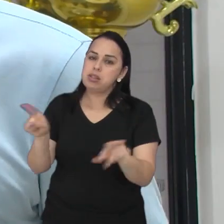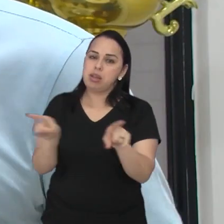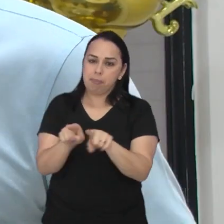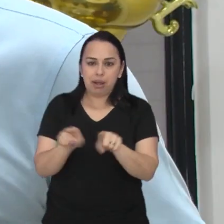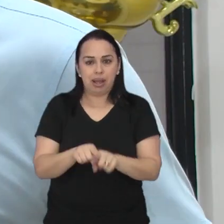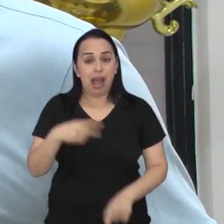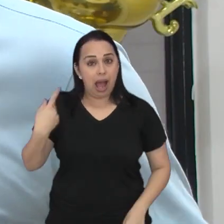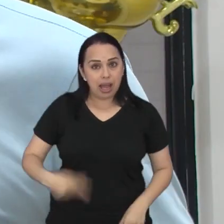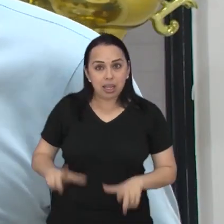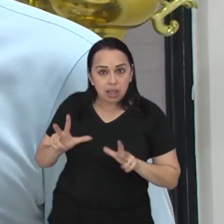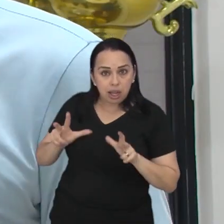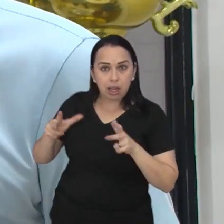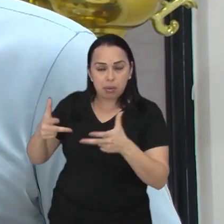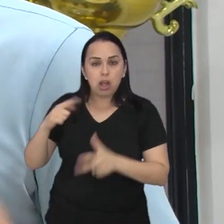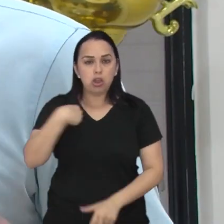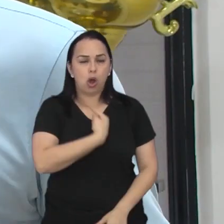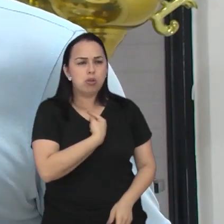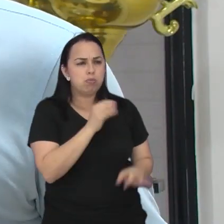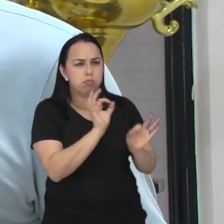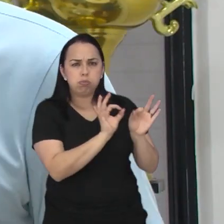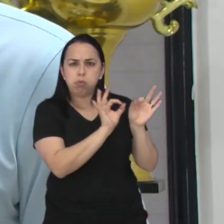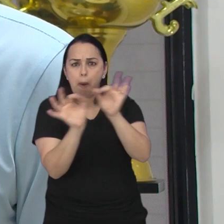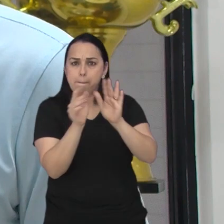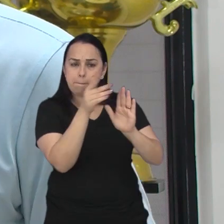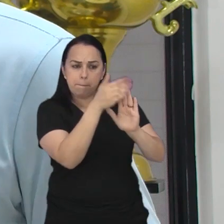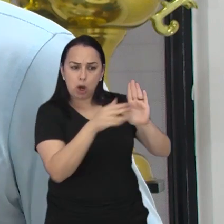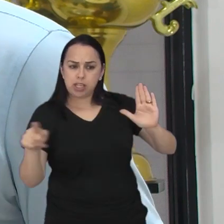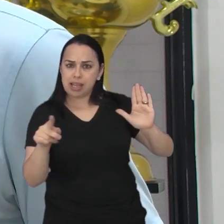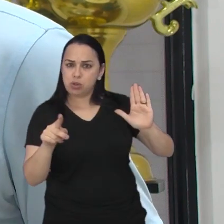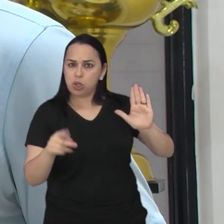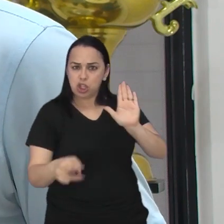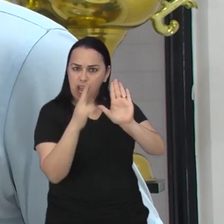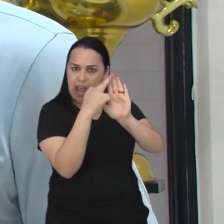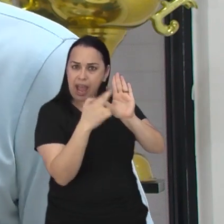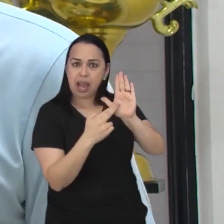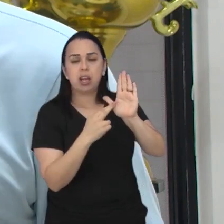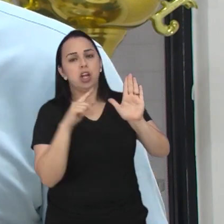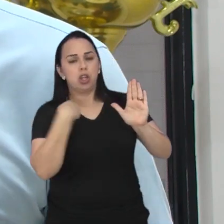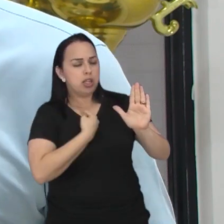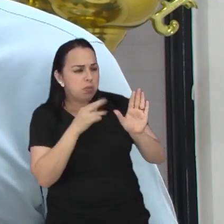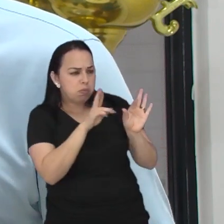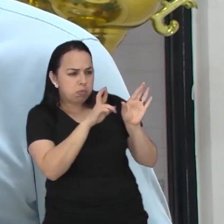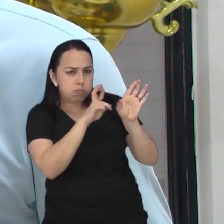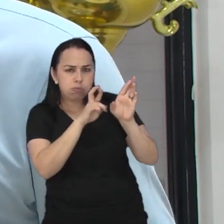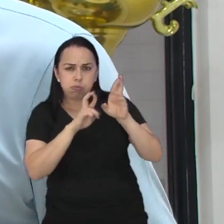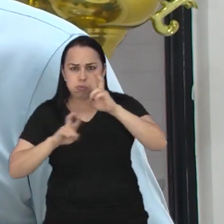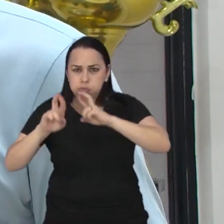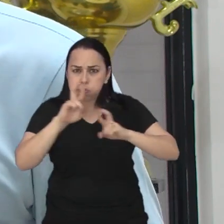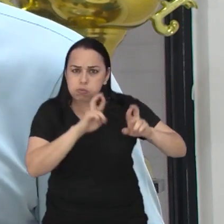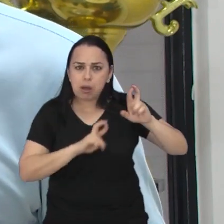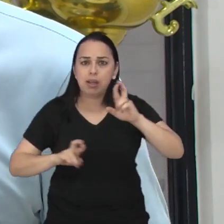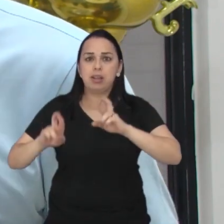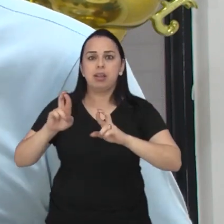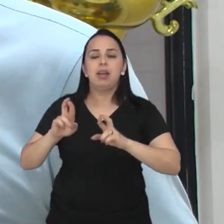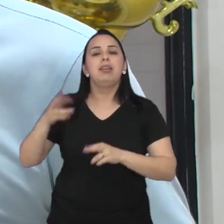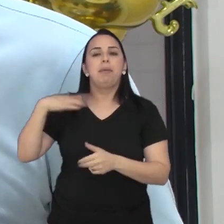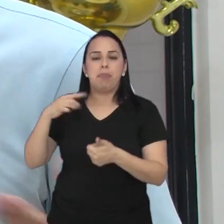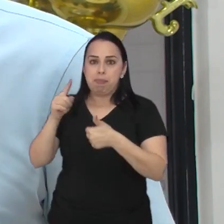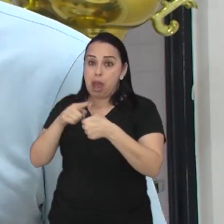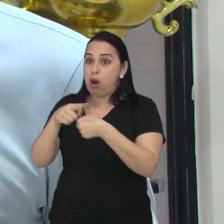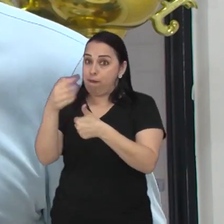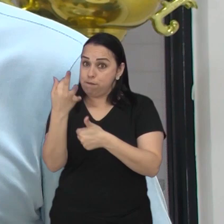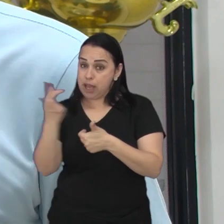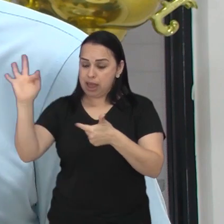na câmara nós estamos acompanhando todo esse processo logicamente isso vem da nossa federação para os